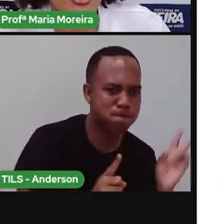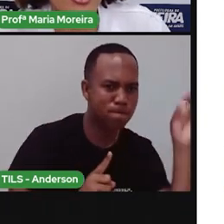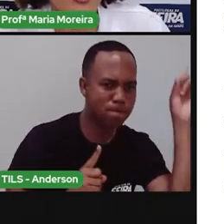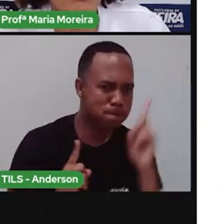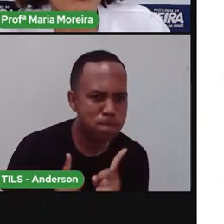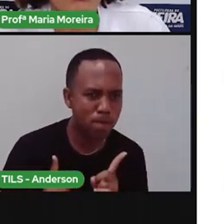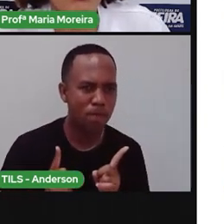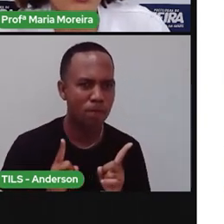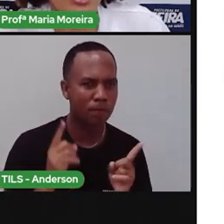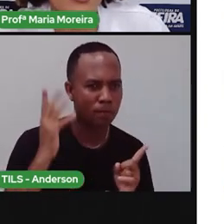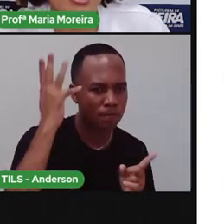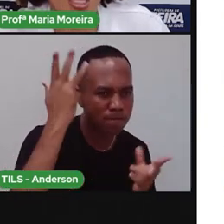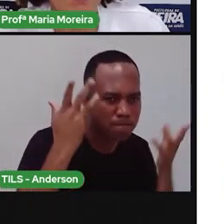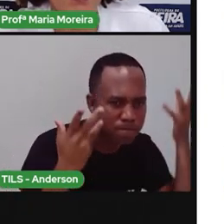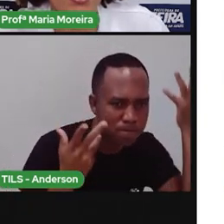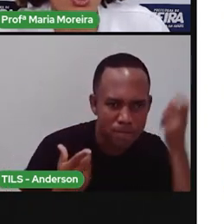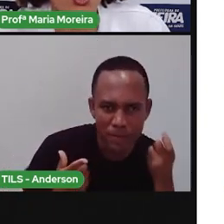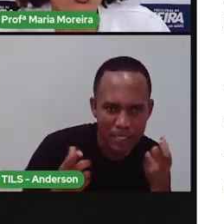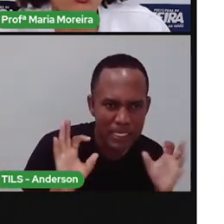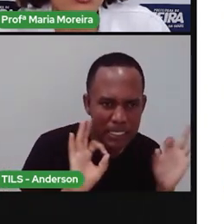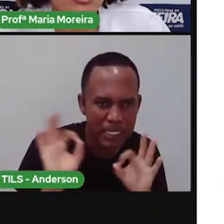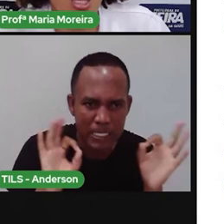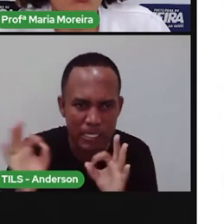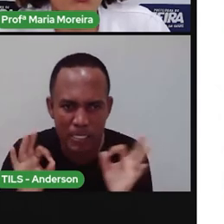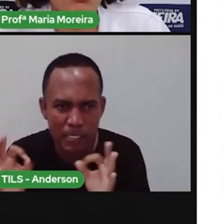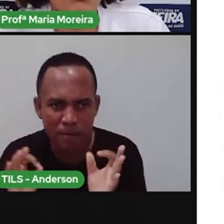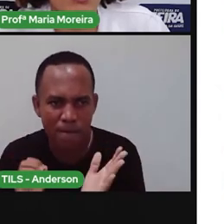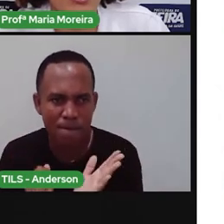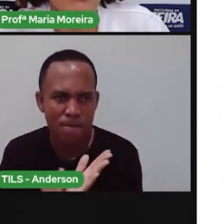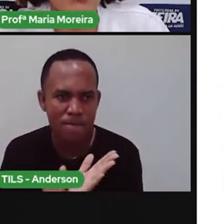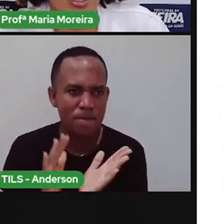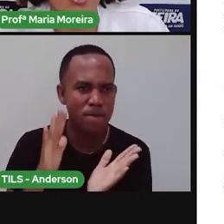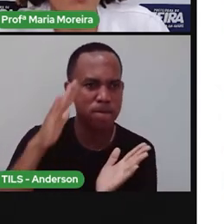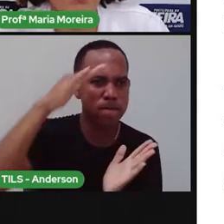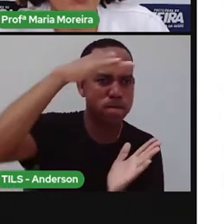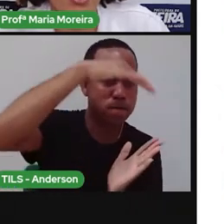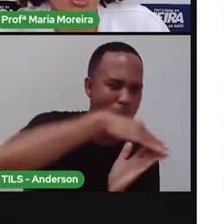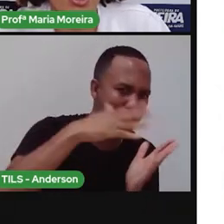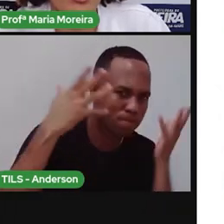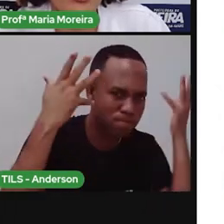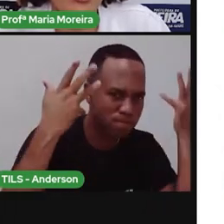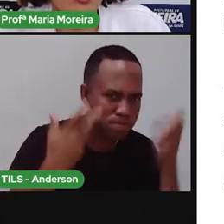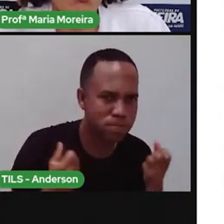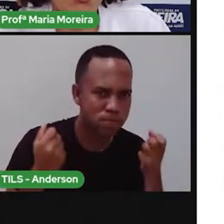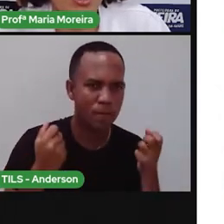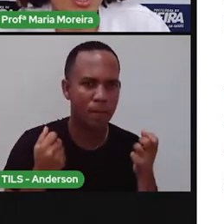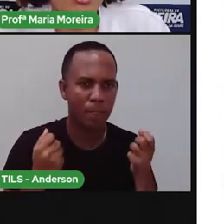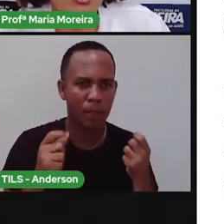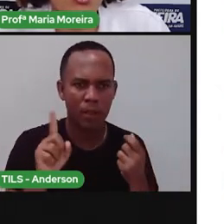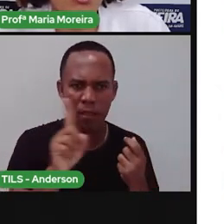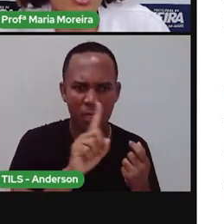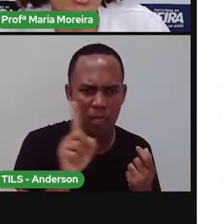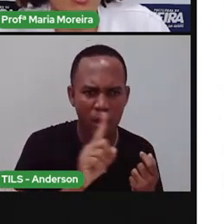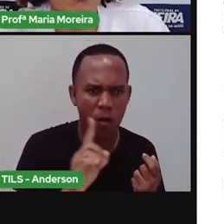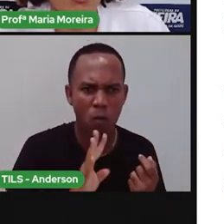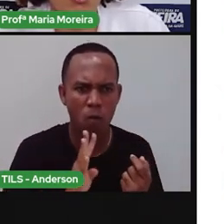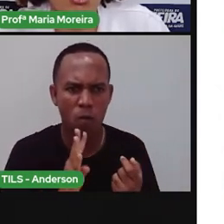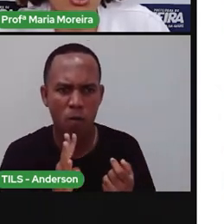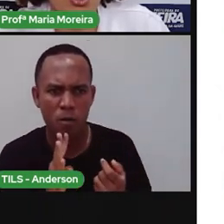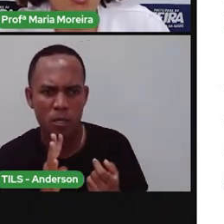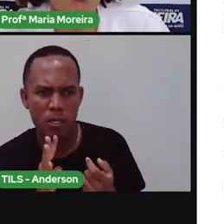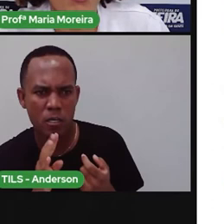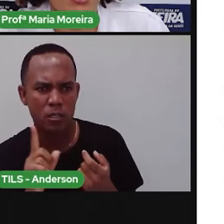tigre no mundo que escape do salto que o leão dá. Não conheço quem